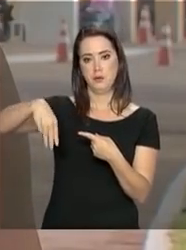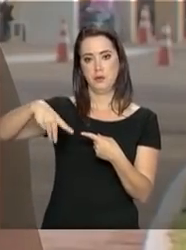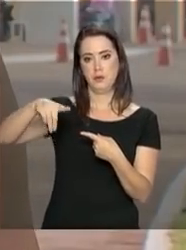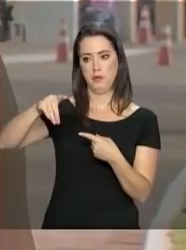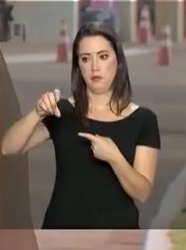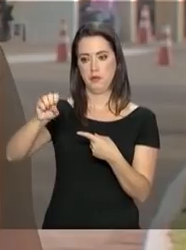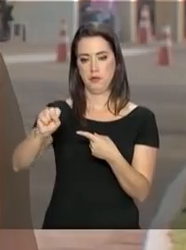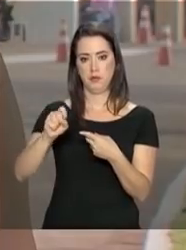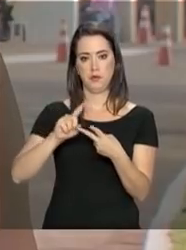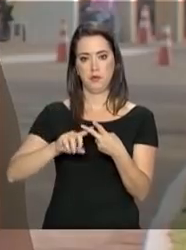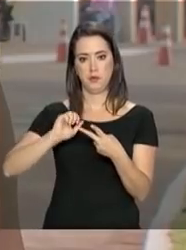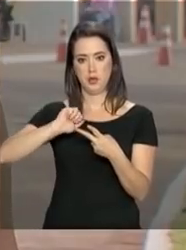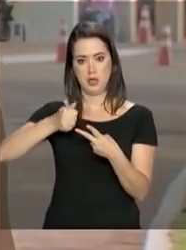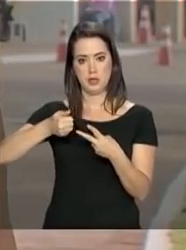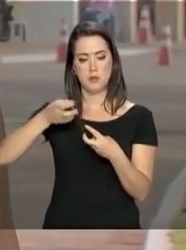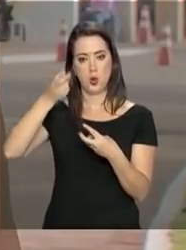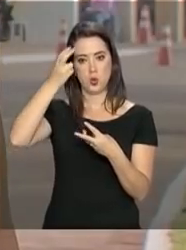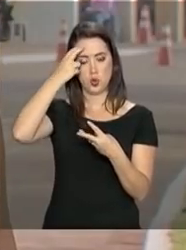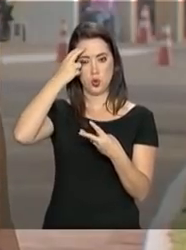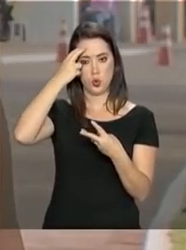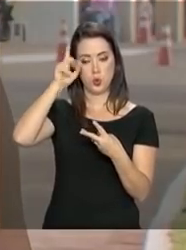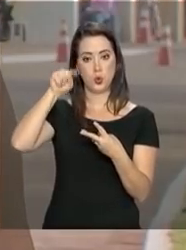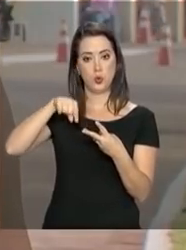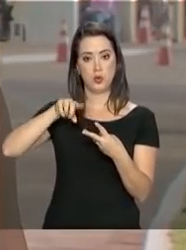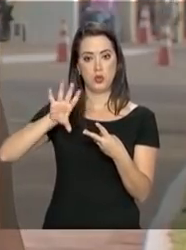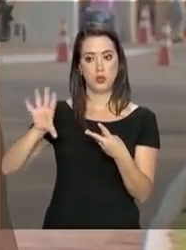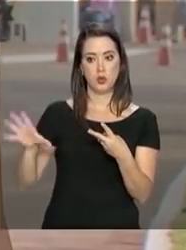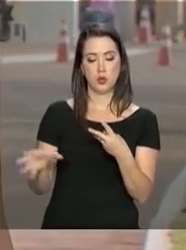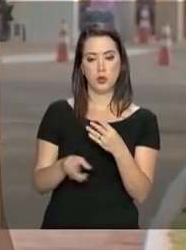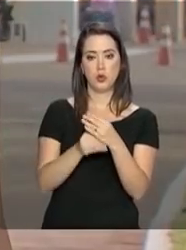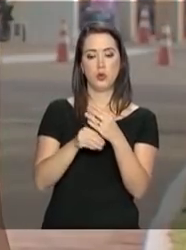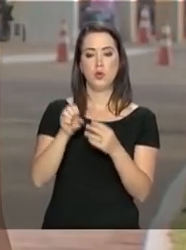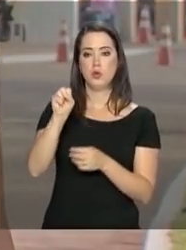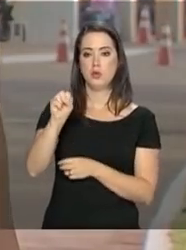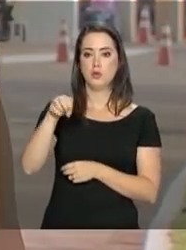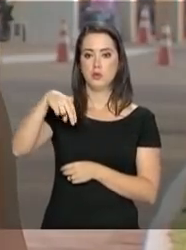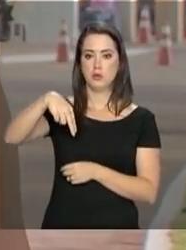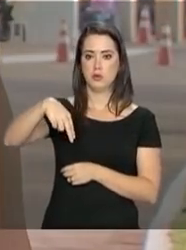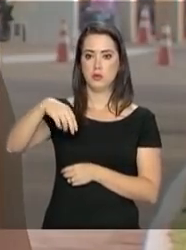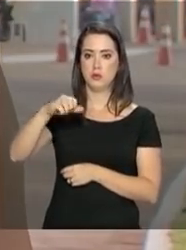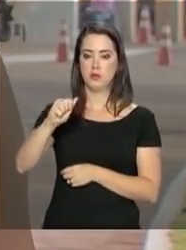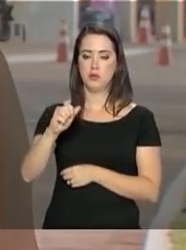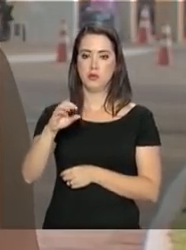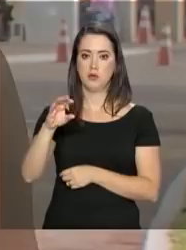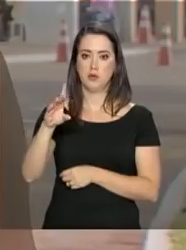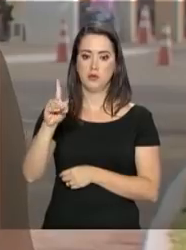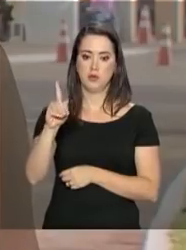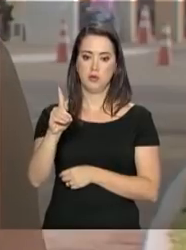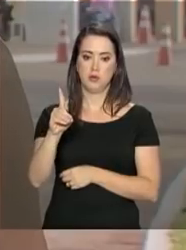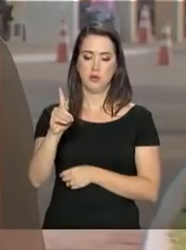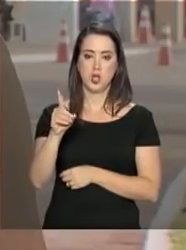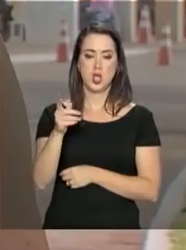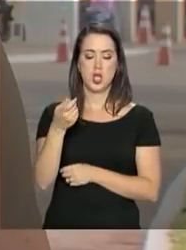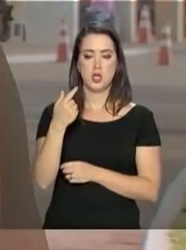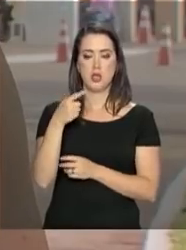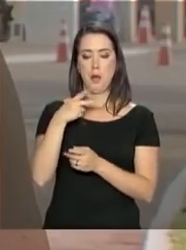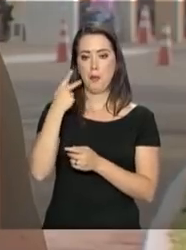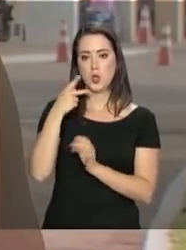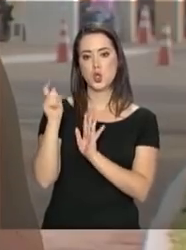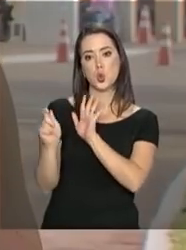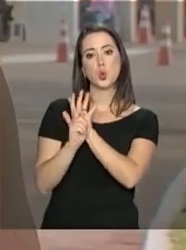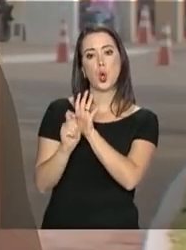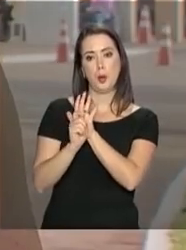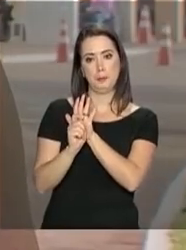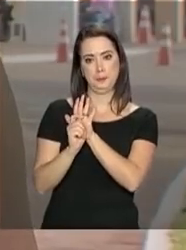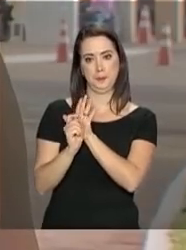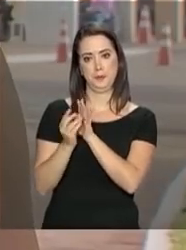Social, Esporte, Cultura e parte da Senad, que é a Secretaria Nacional de Políticas sobre Drogas. Aqui,